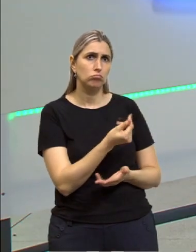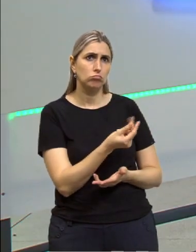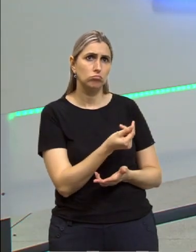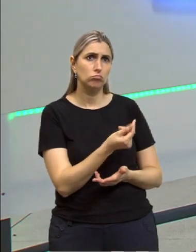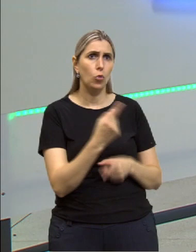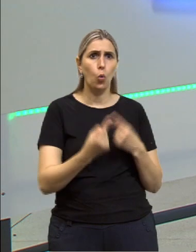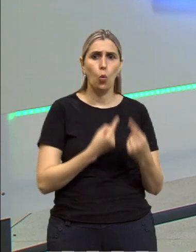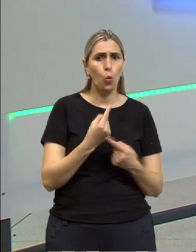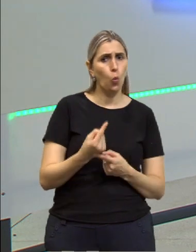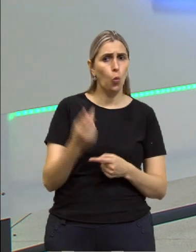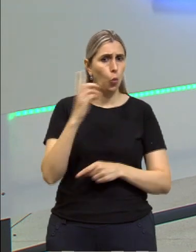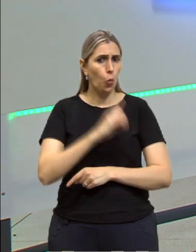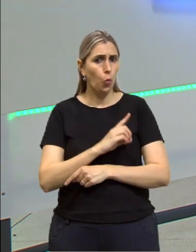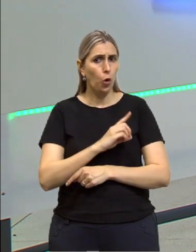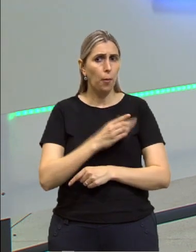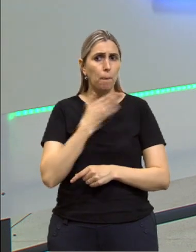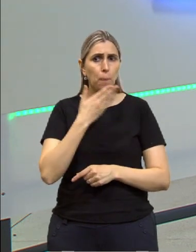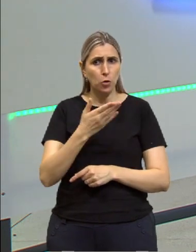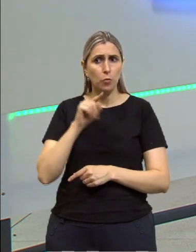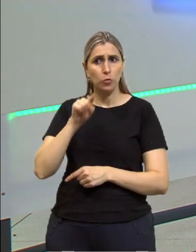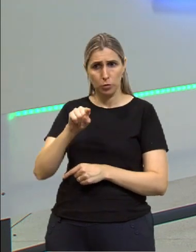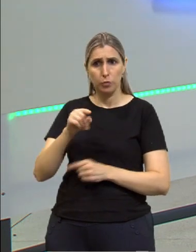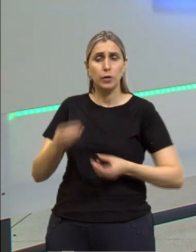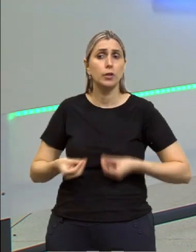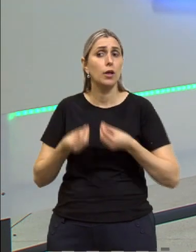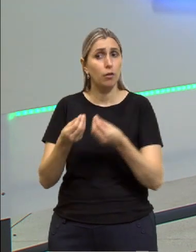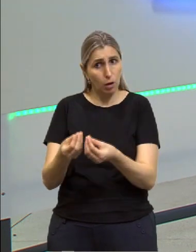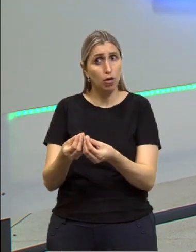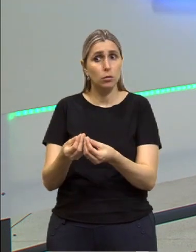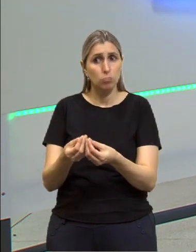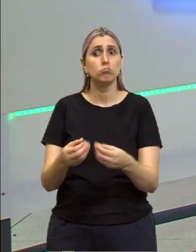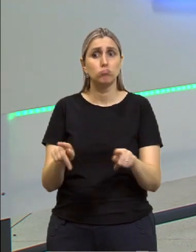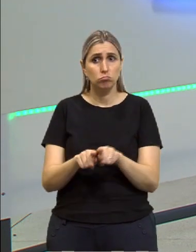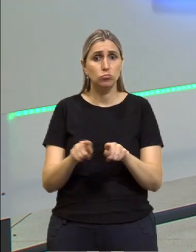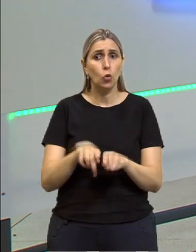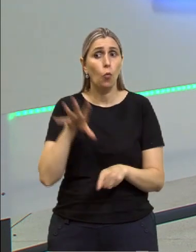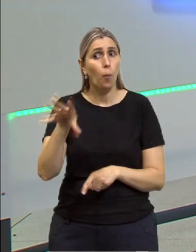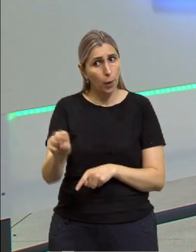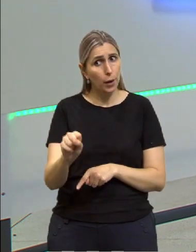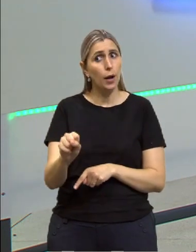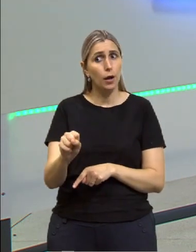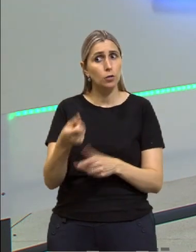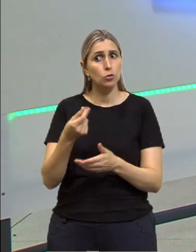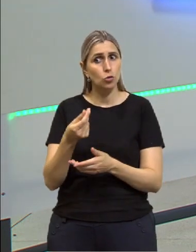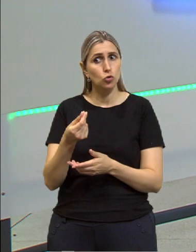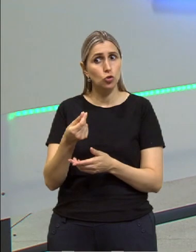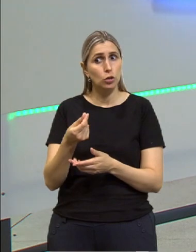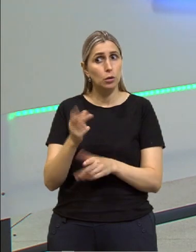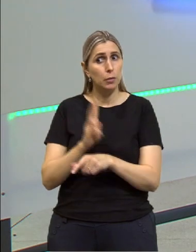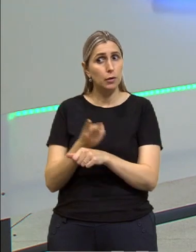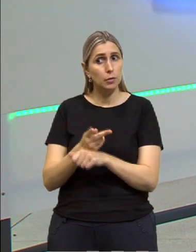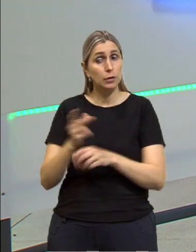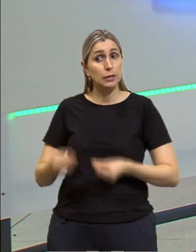dia alguém pedir dinheiro emprestado, você vai querer que devolva. Então você também, quando for pegar dinheiro emprestado, você vai devolver.